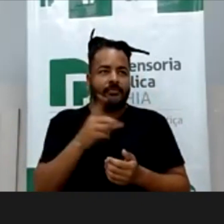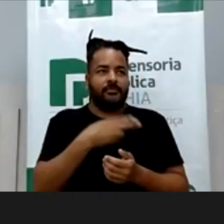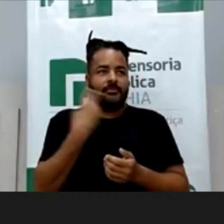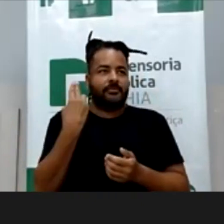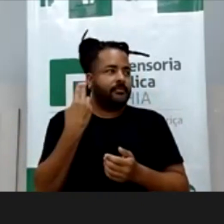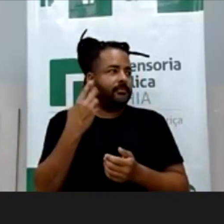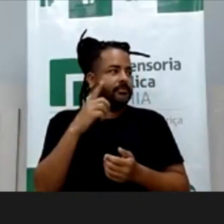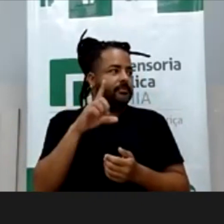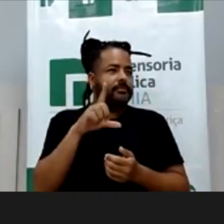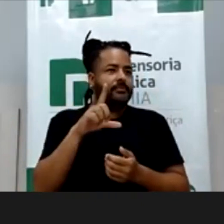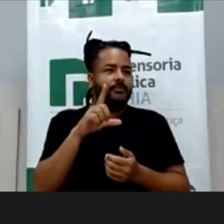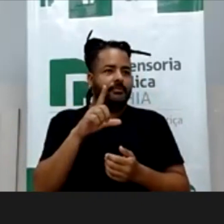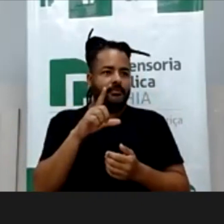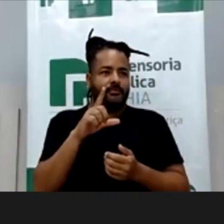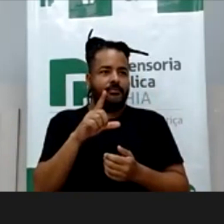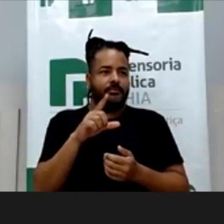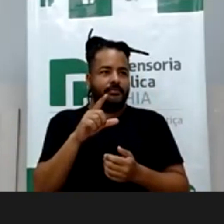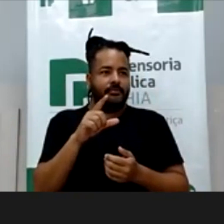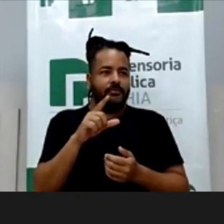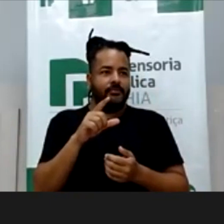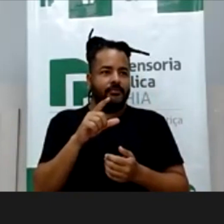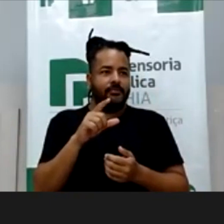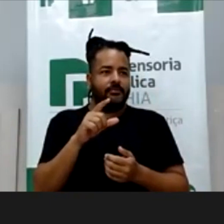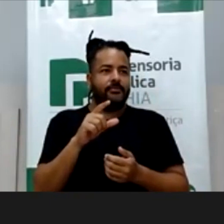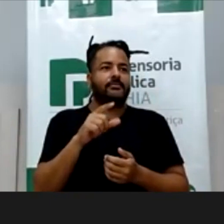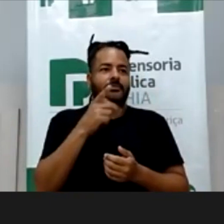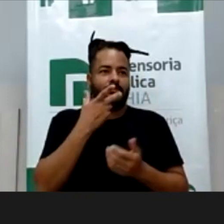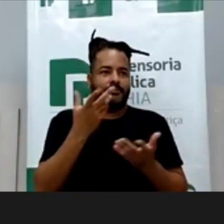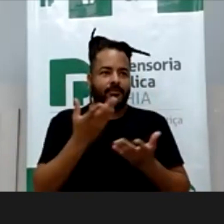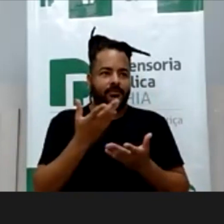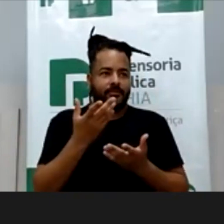Liga, Lua, é o microfone, dá uma apertada aí.